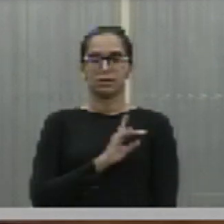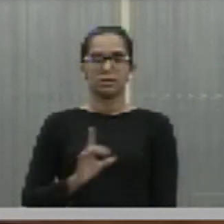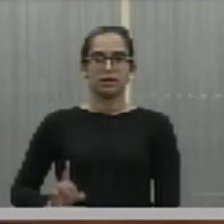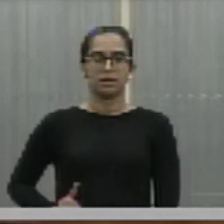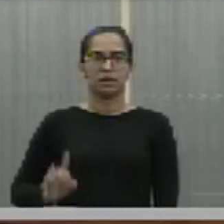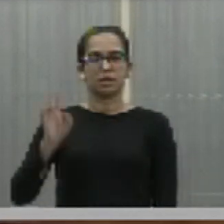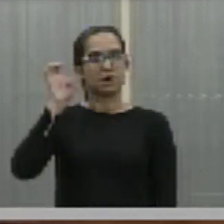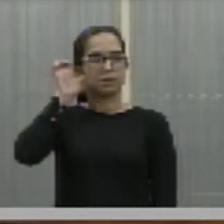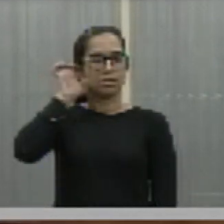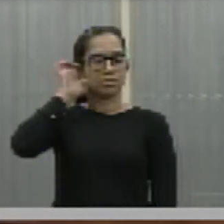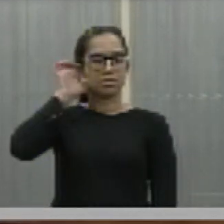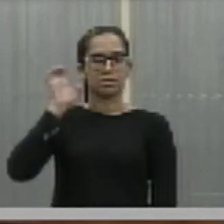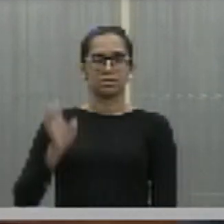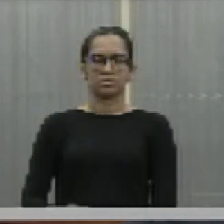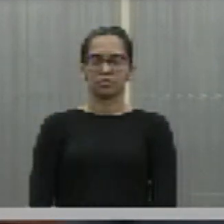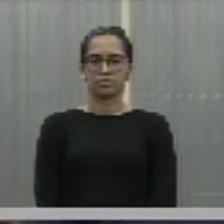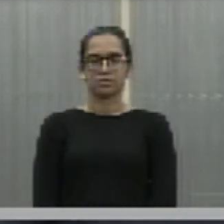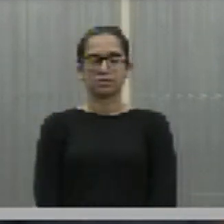Presente.